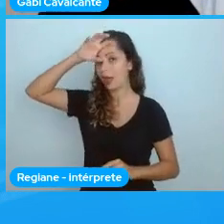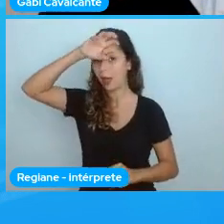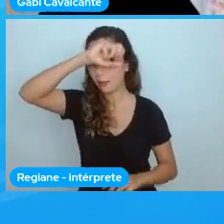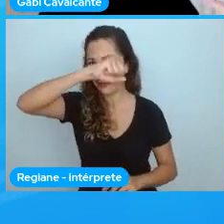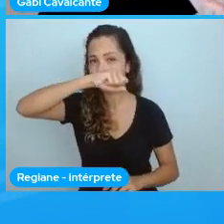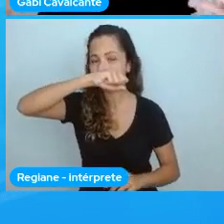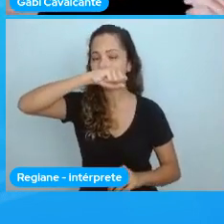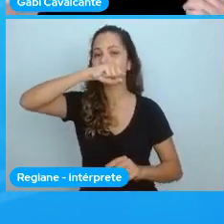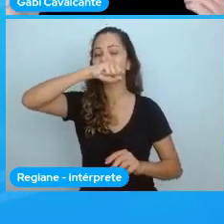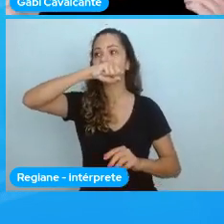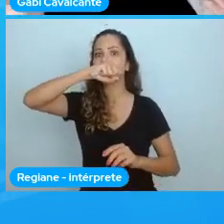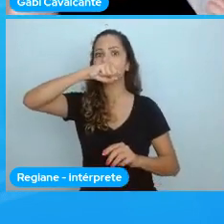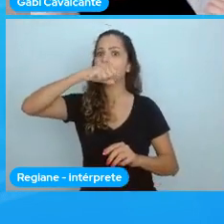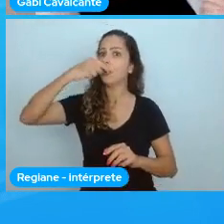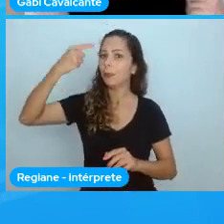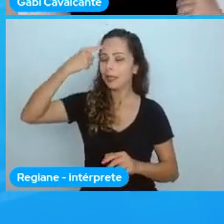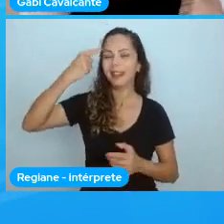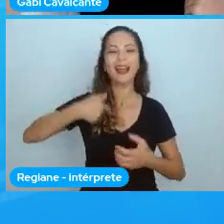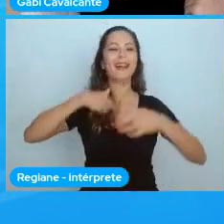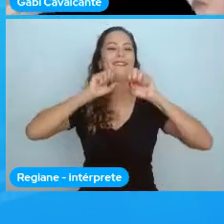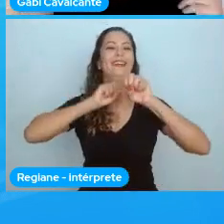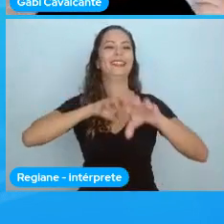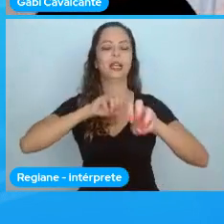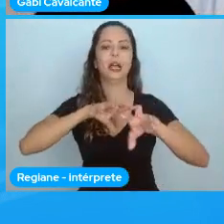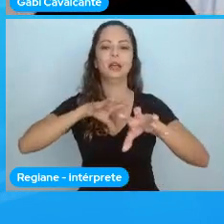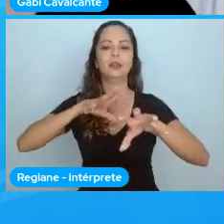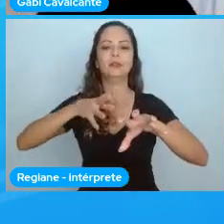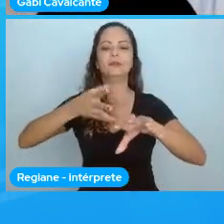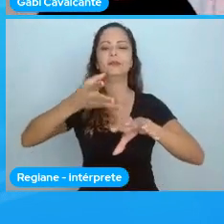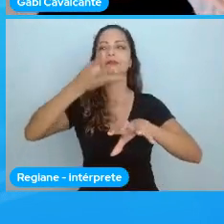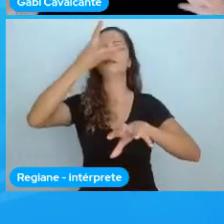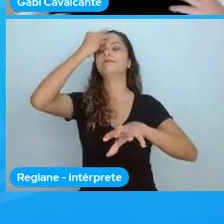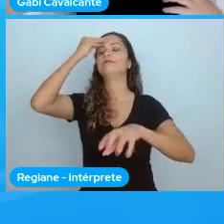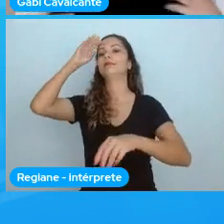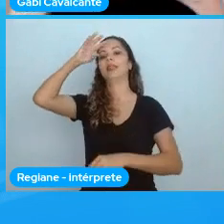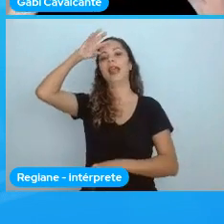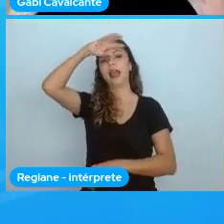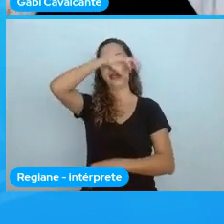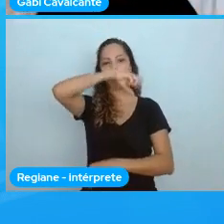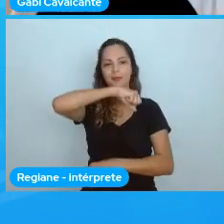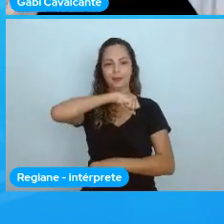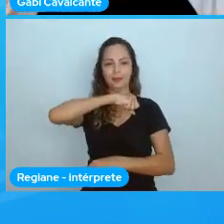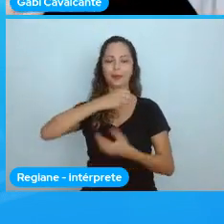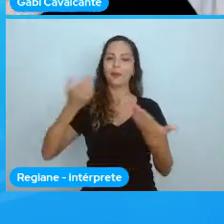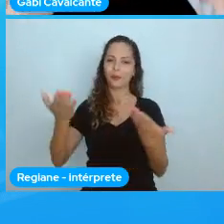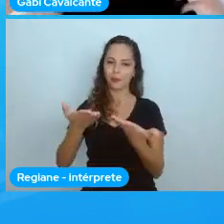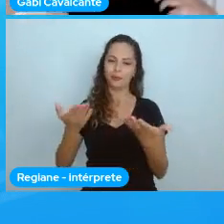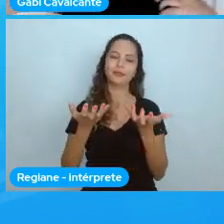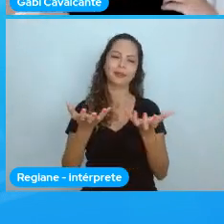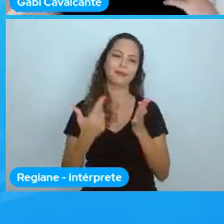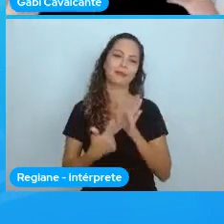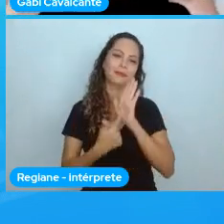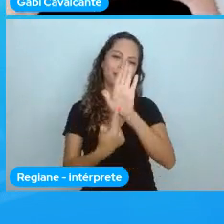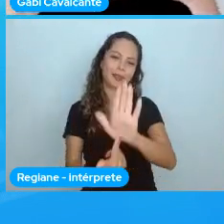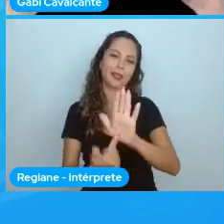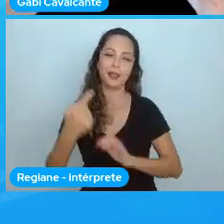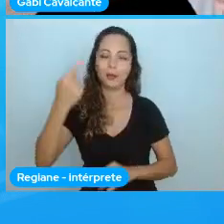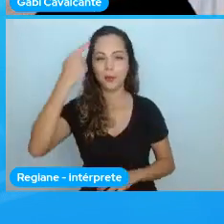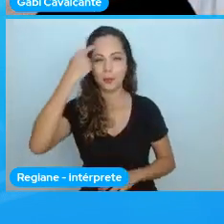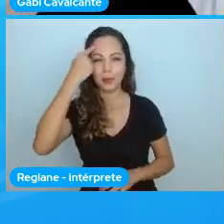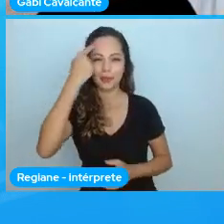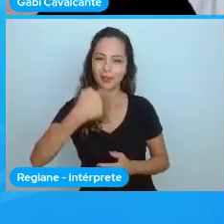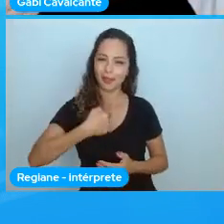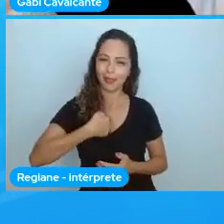ia ensinar. Então, eu tinha essa expectativa que eu ia ensinar pessoas. Que eu ia começar uma comunidade. Que,